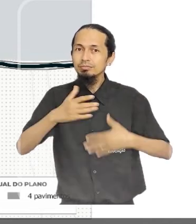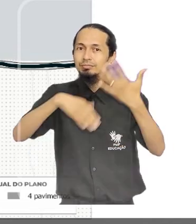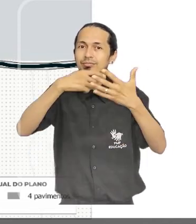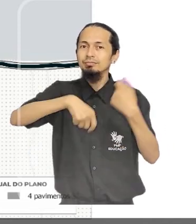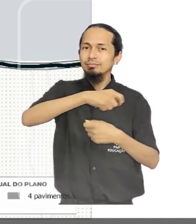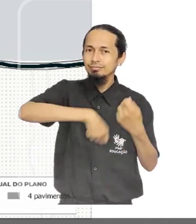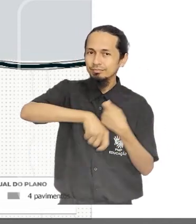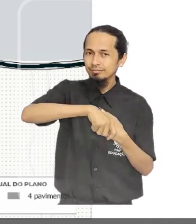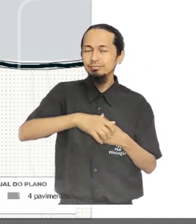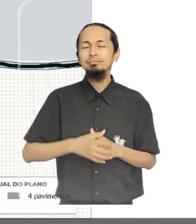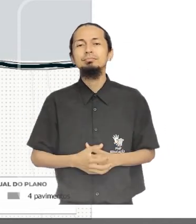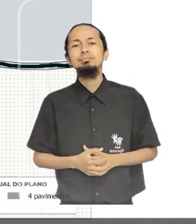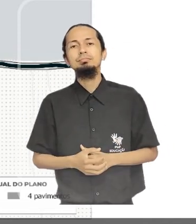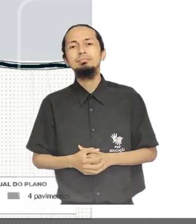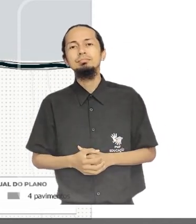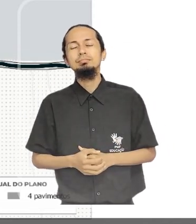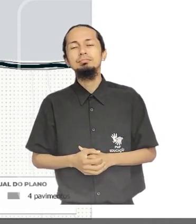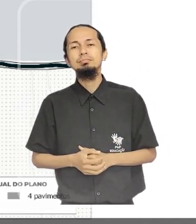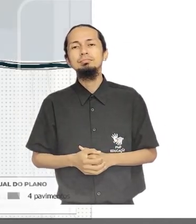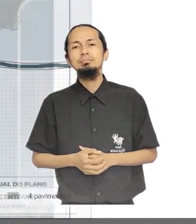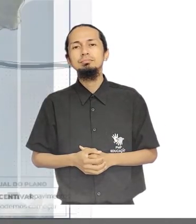desenvolvimento econômico.